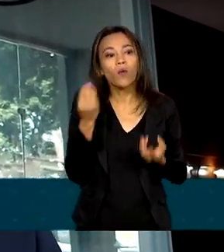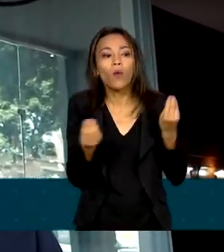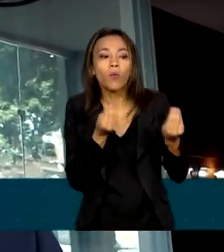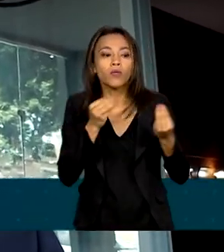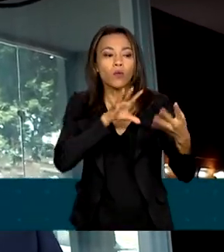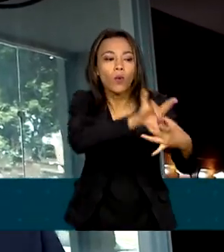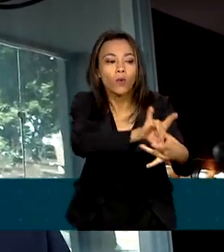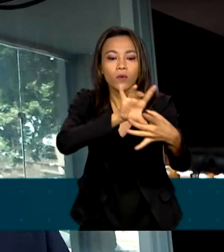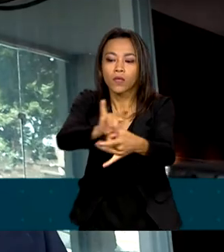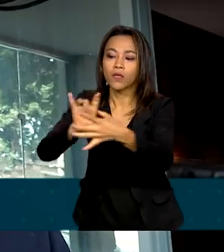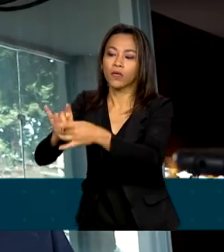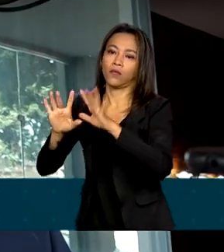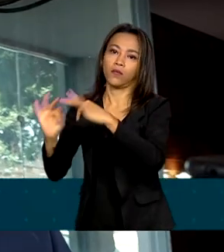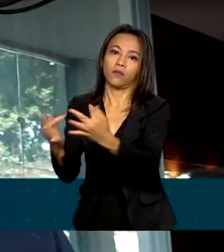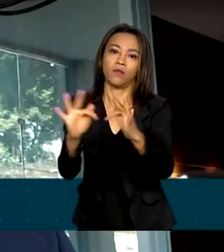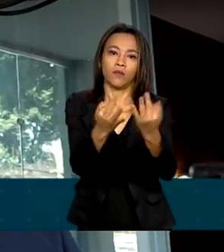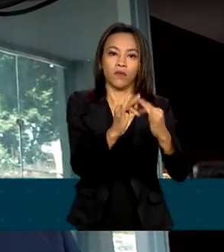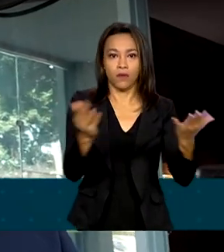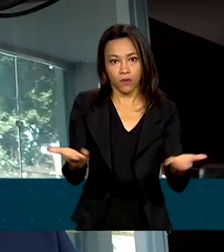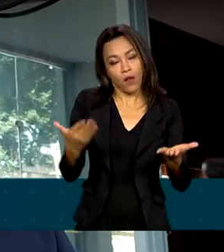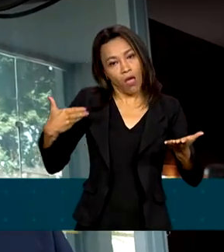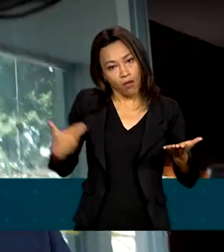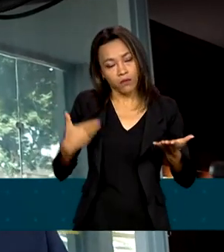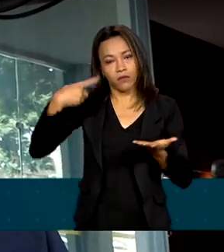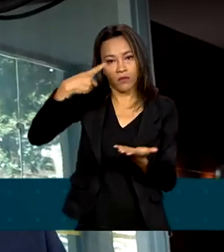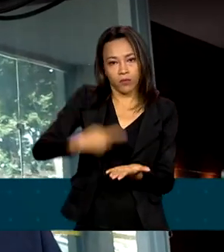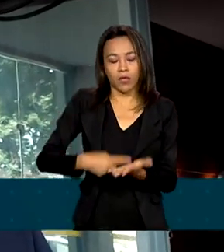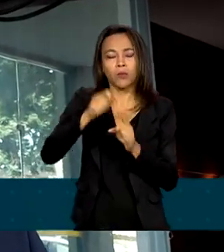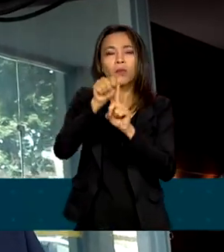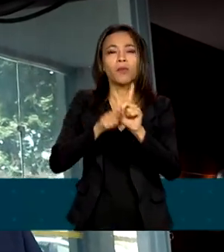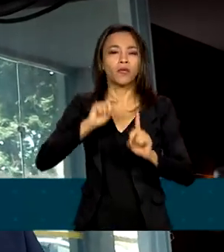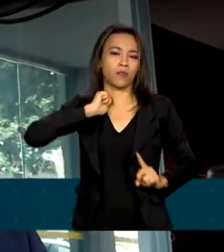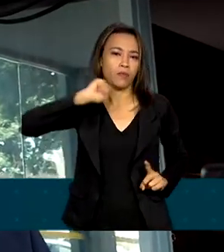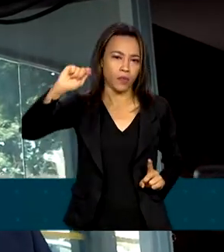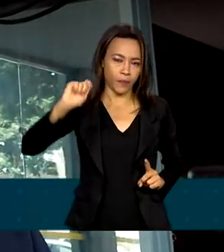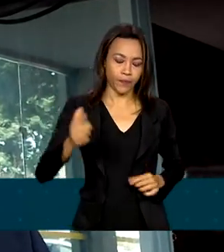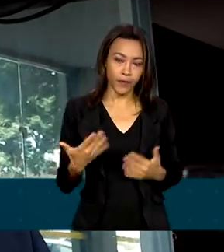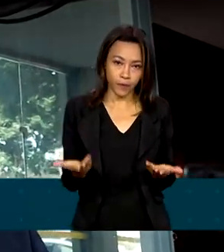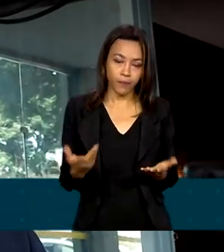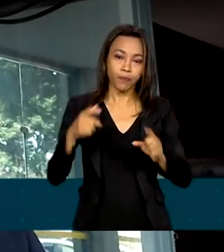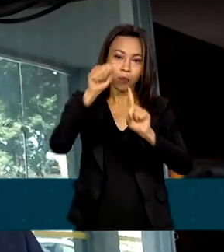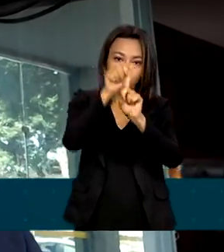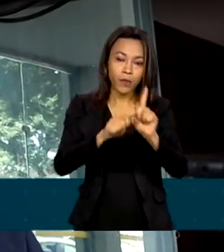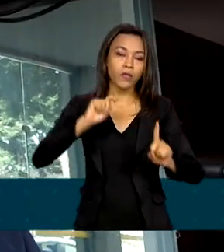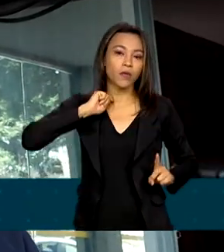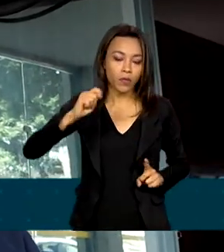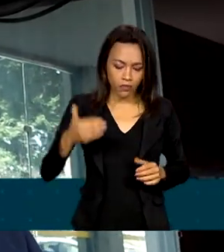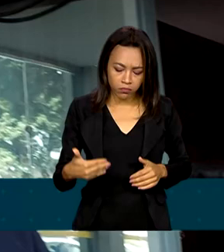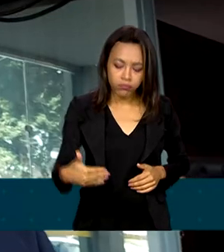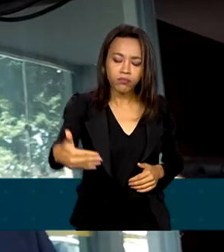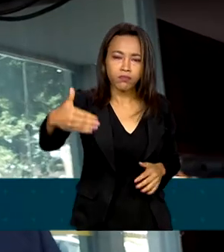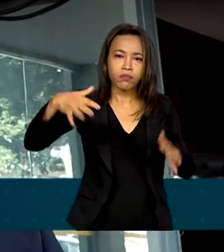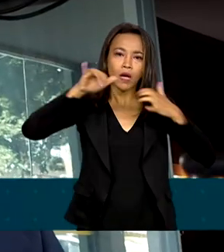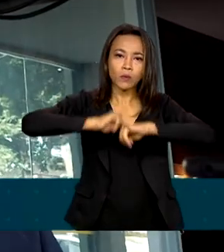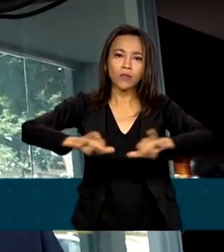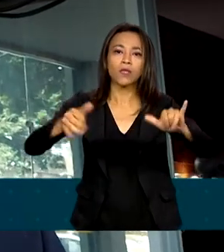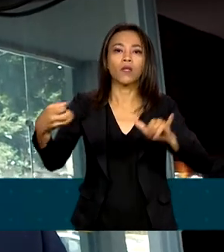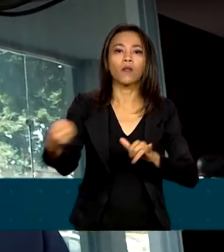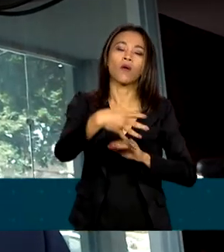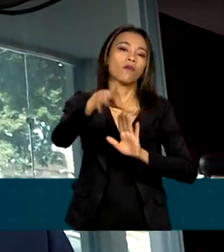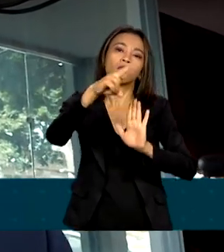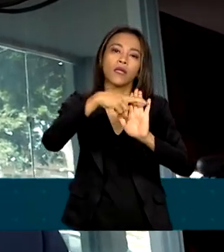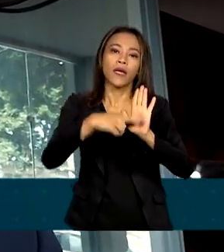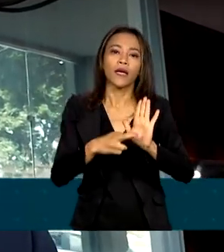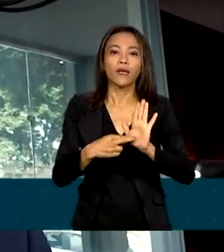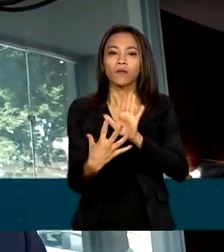hoje. Então, é isso que ficou agendado para o mês de abril. No mês de abril, nós devemos anunciar novas regras para a